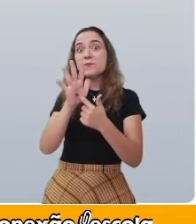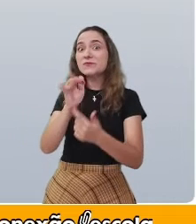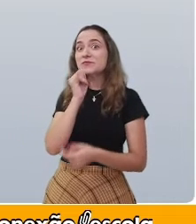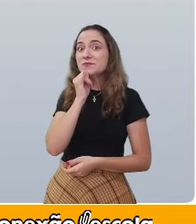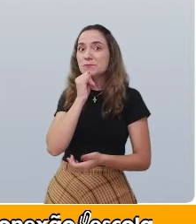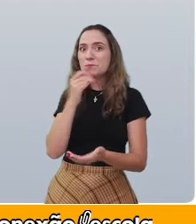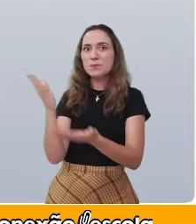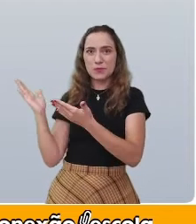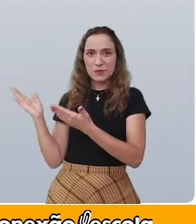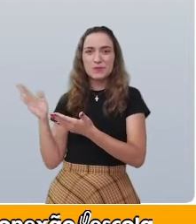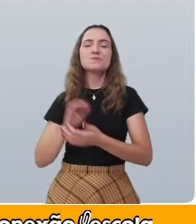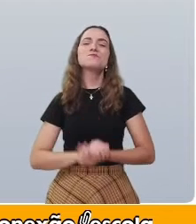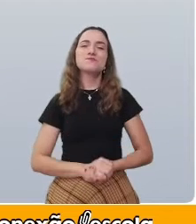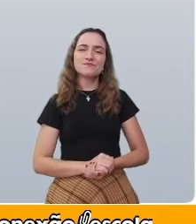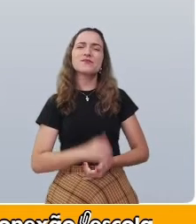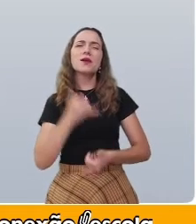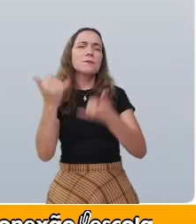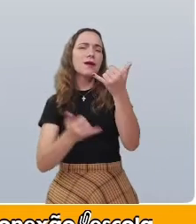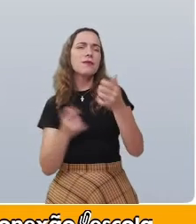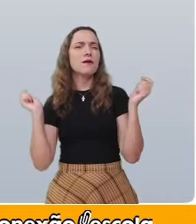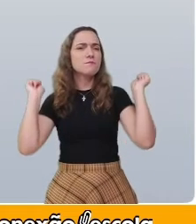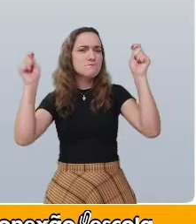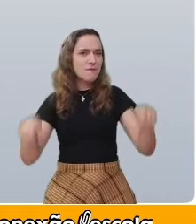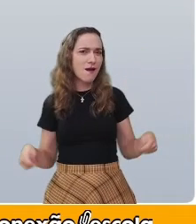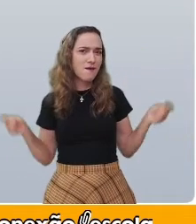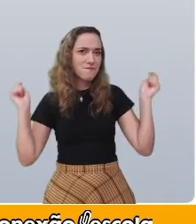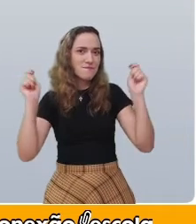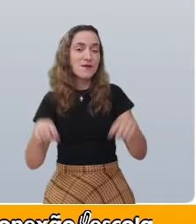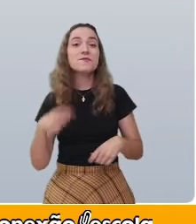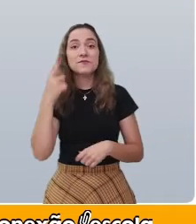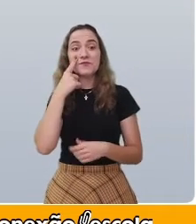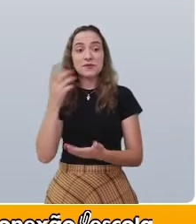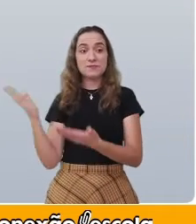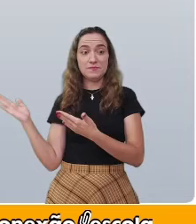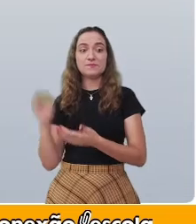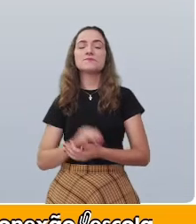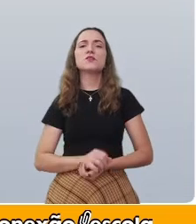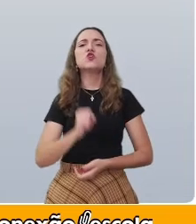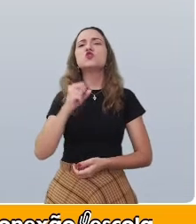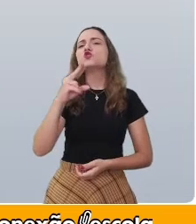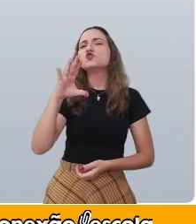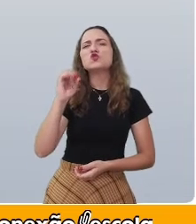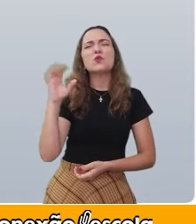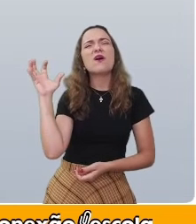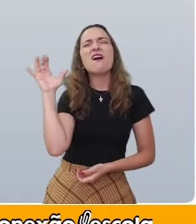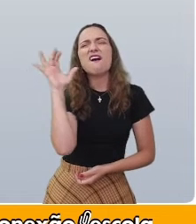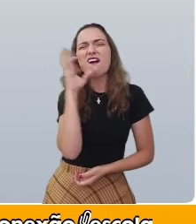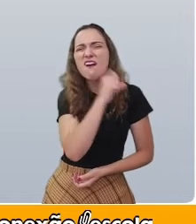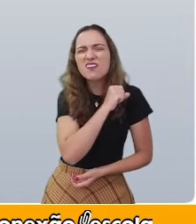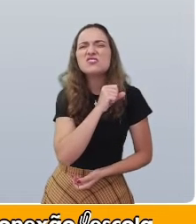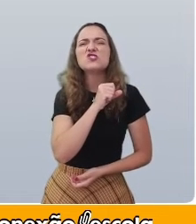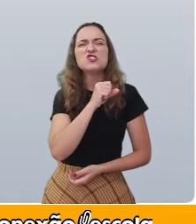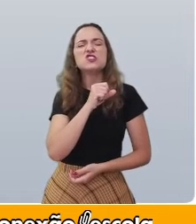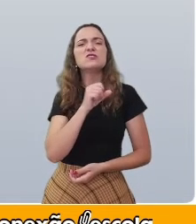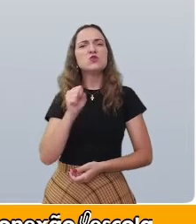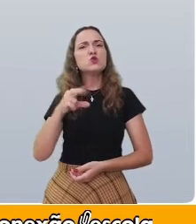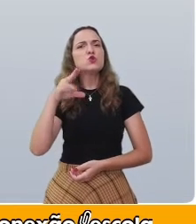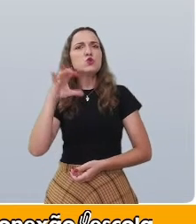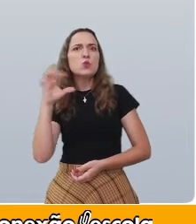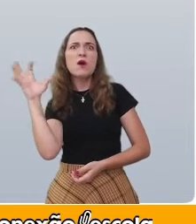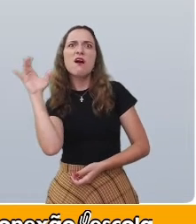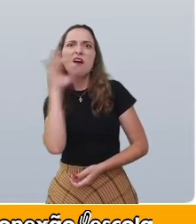exemplo. Uma brincadeira de pular corda. Olha só essa parlenda. Suco quente. Suco quente,